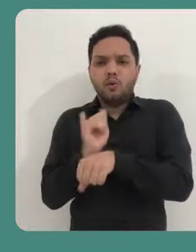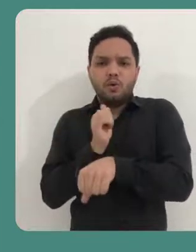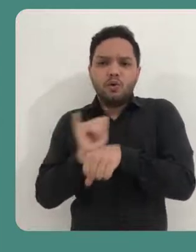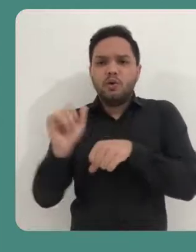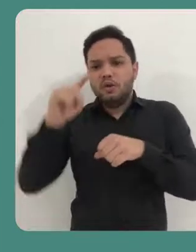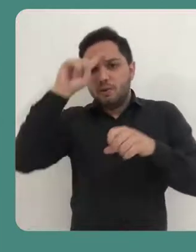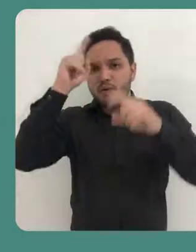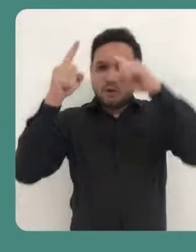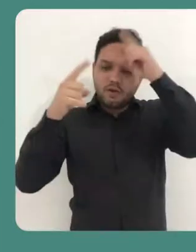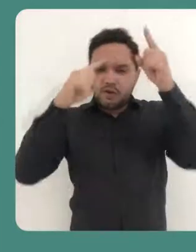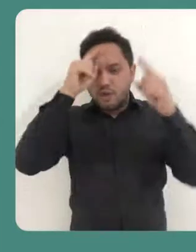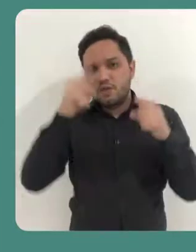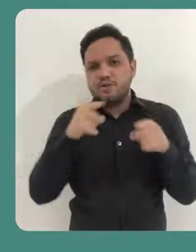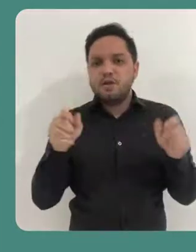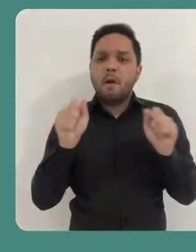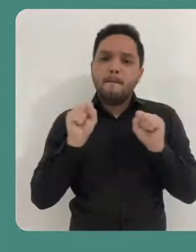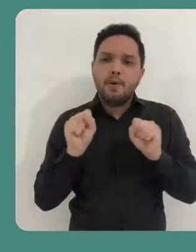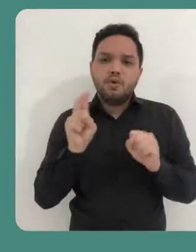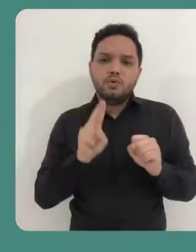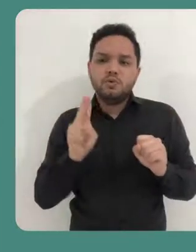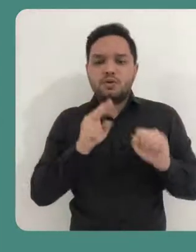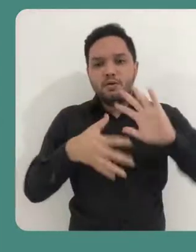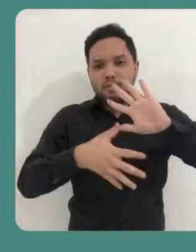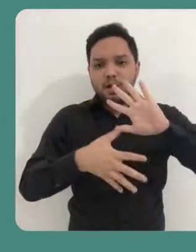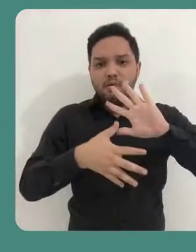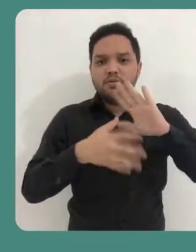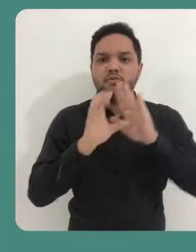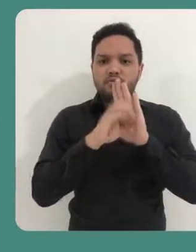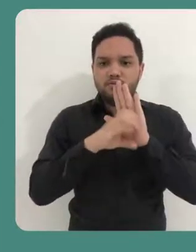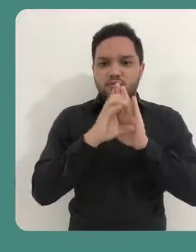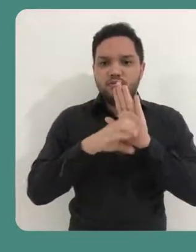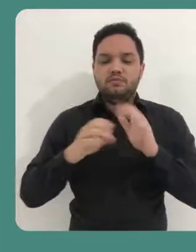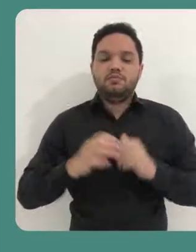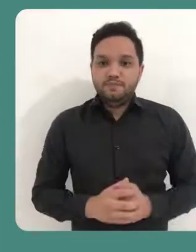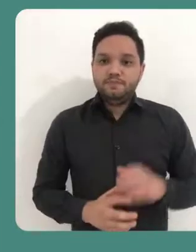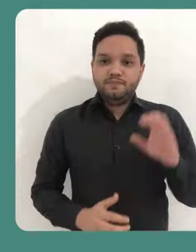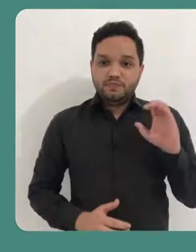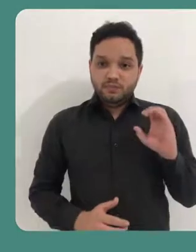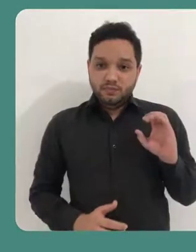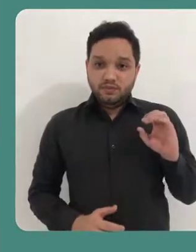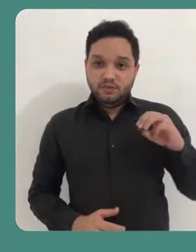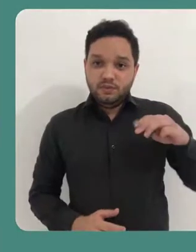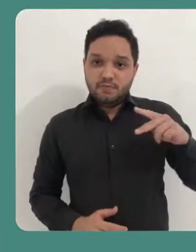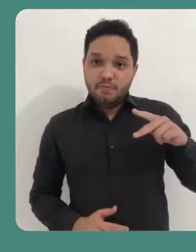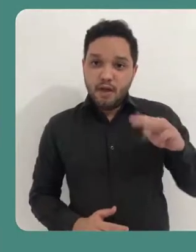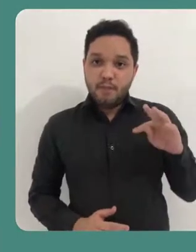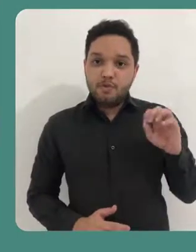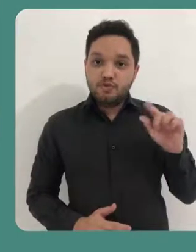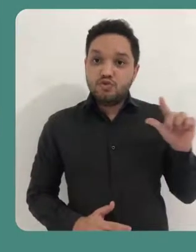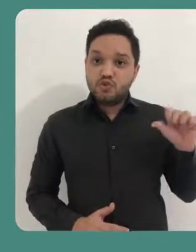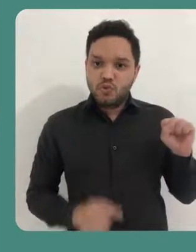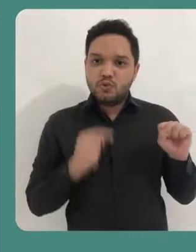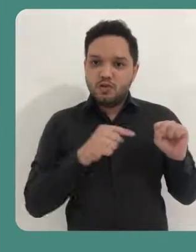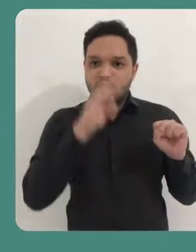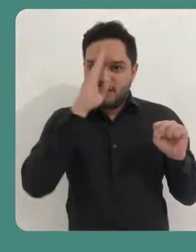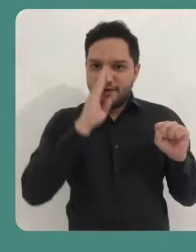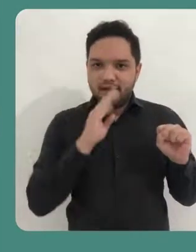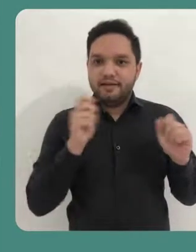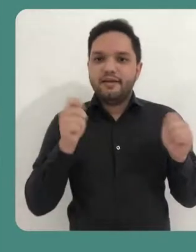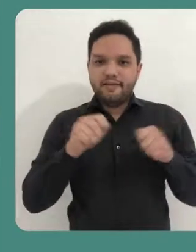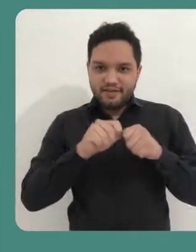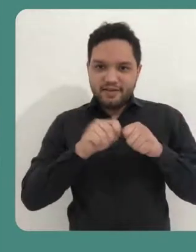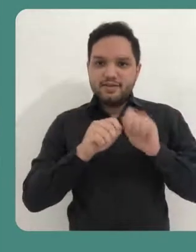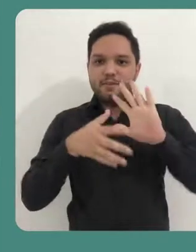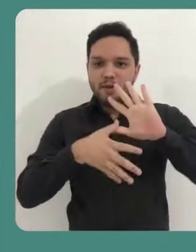estratégias e ideias de utilização de um mapa conceitual no seu ensino. Além do CinepTools, que é um